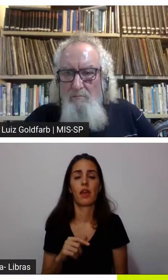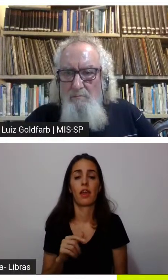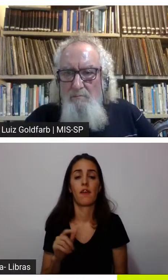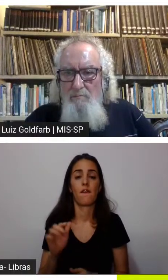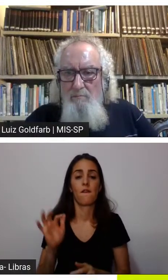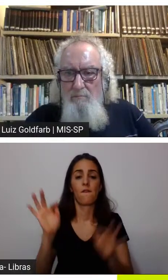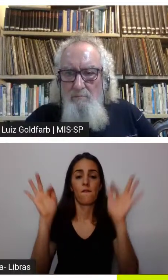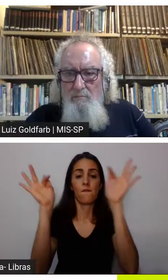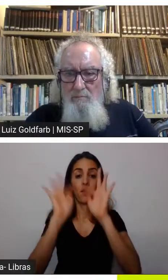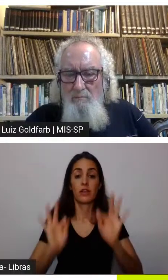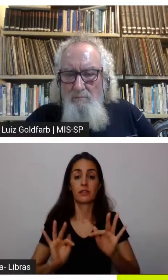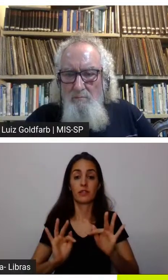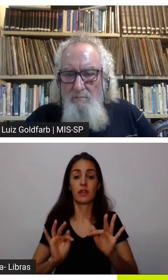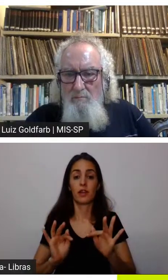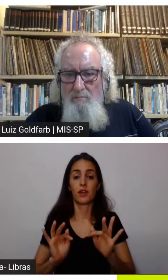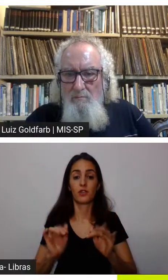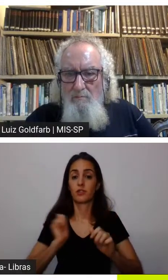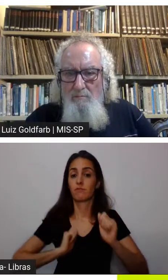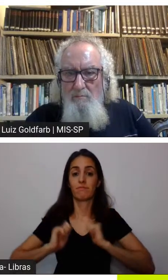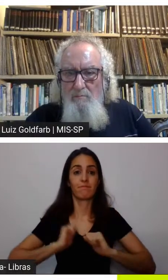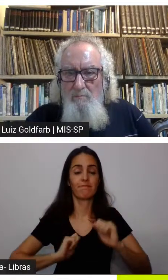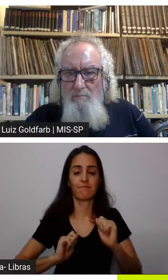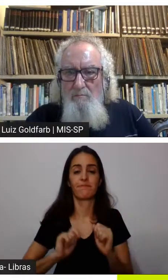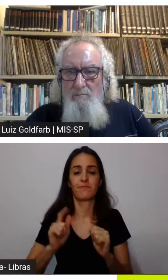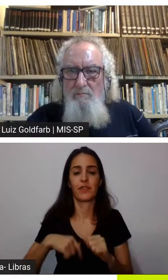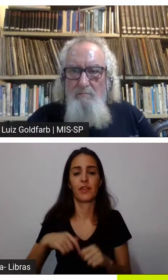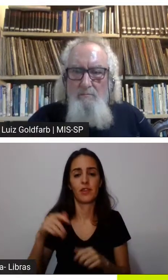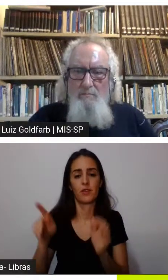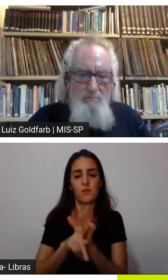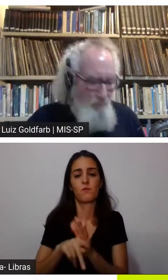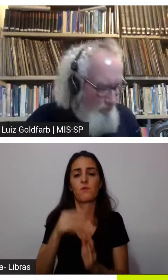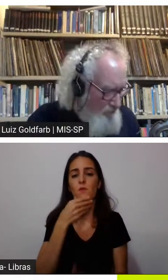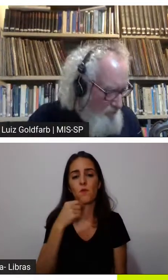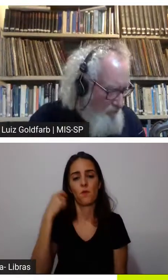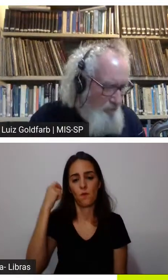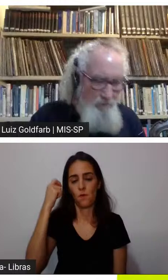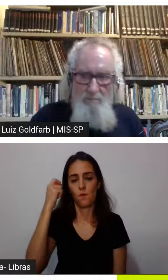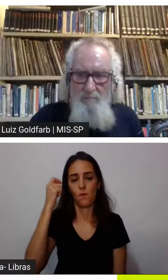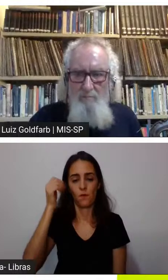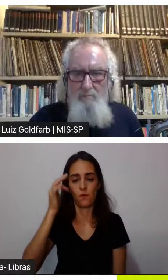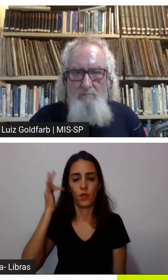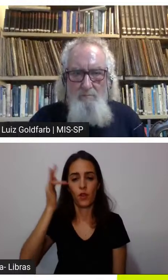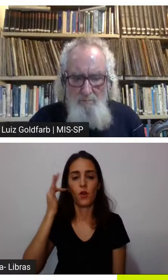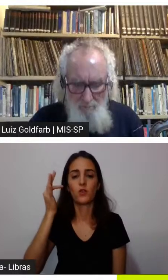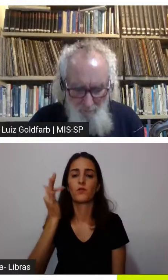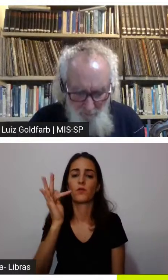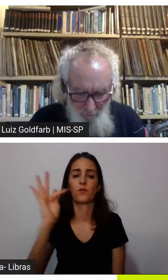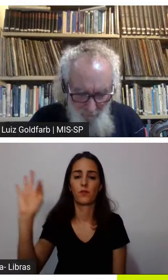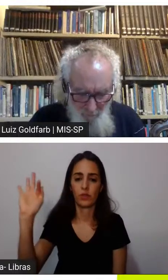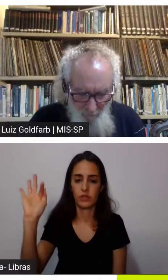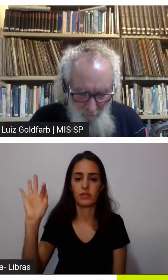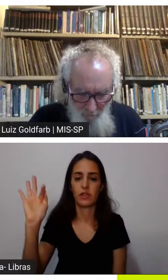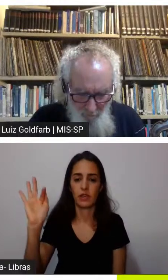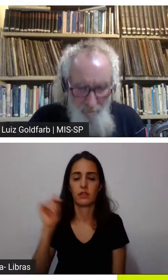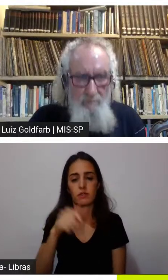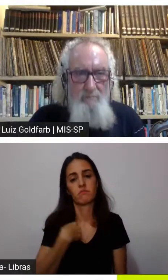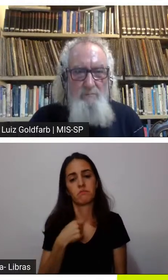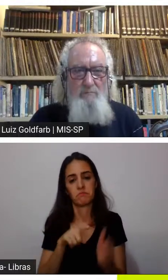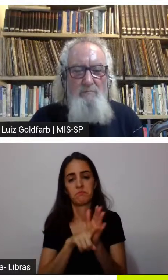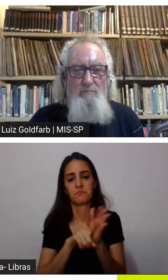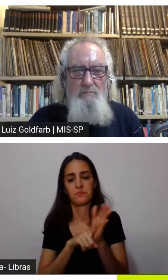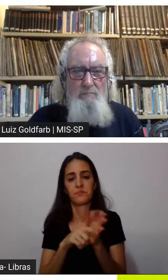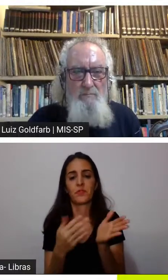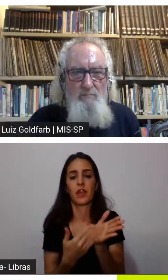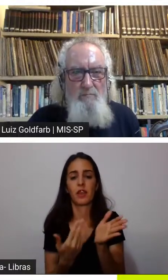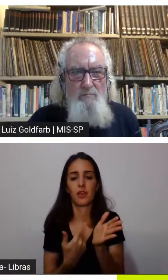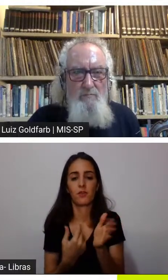de um filósofo se eu não me engano francês o André Conte Sponville então aí fica uma dica e deixo